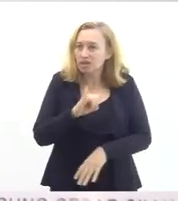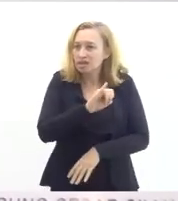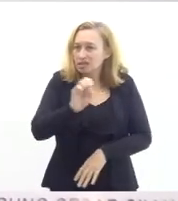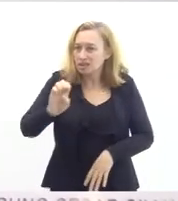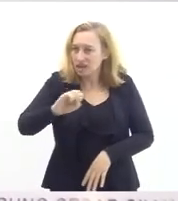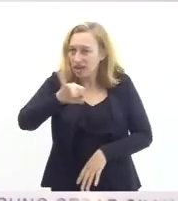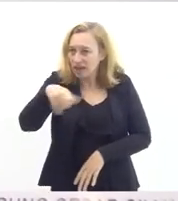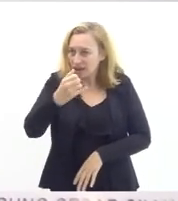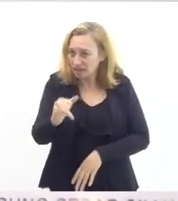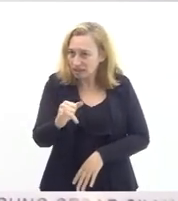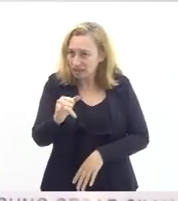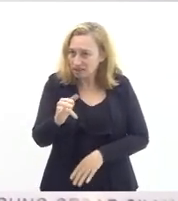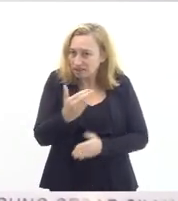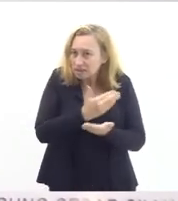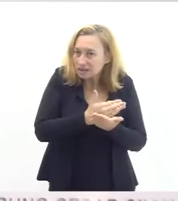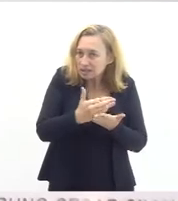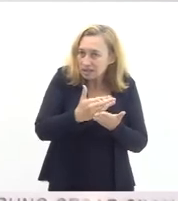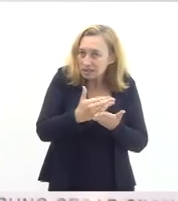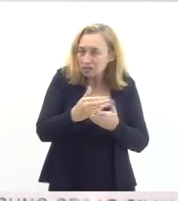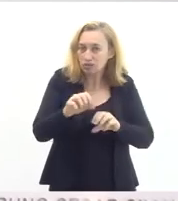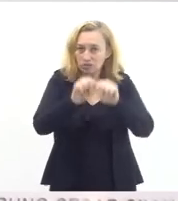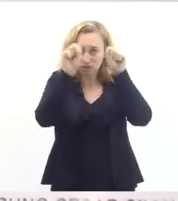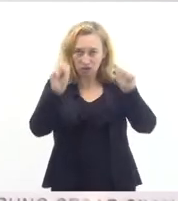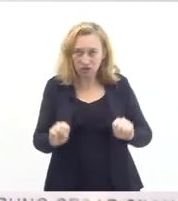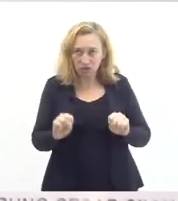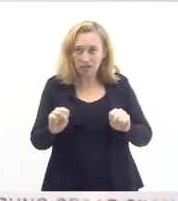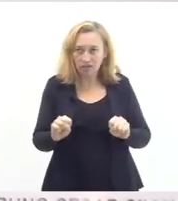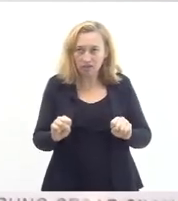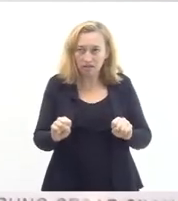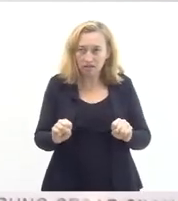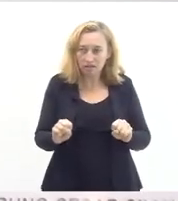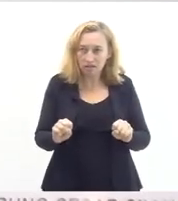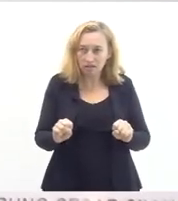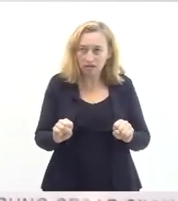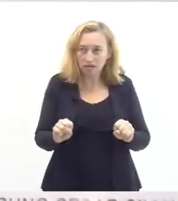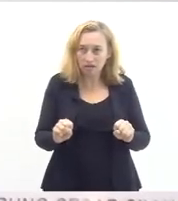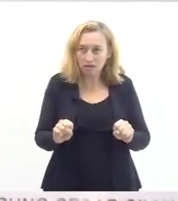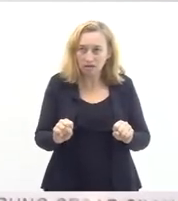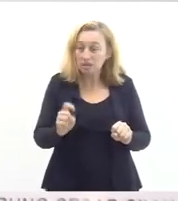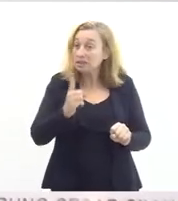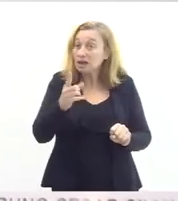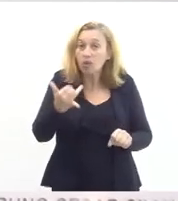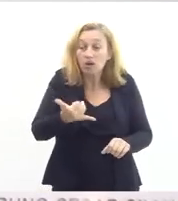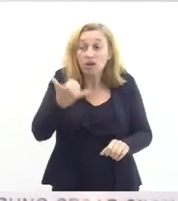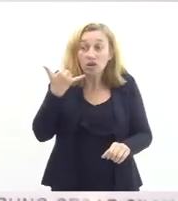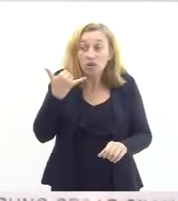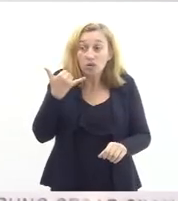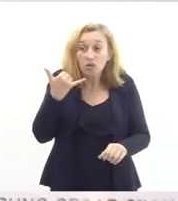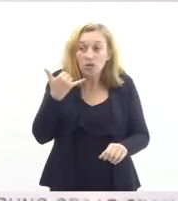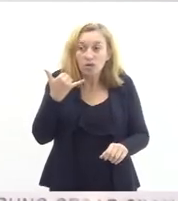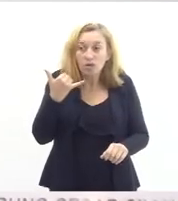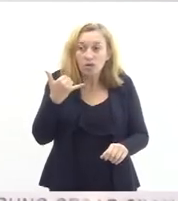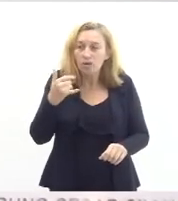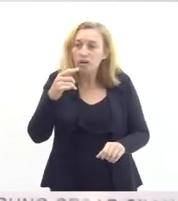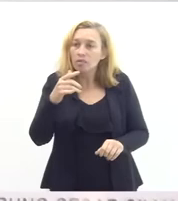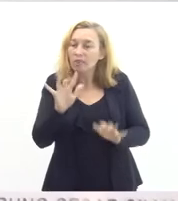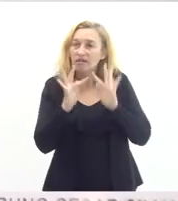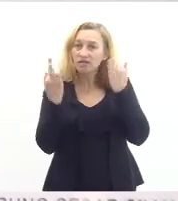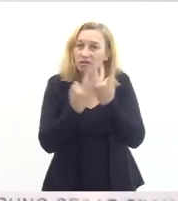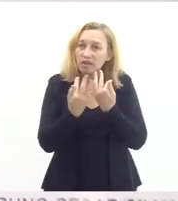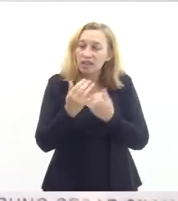que é a ponta de lança no sistema foi incapaz de ligar para os pais e dizer que não ia ter professor para dar aula para as turmas